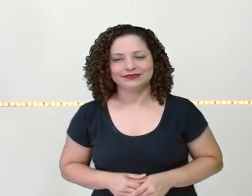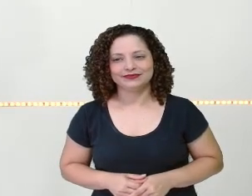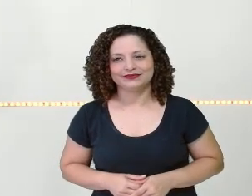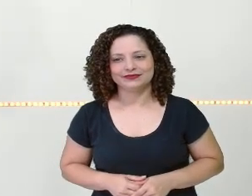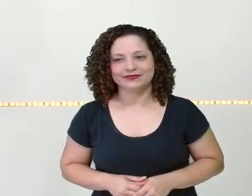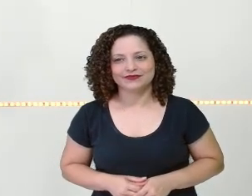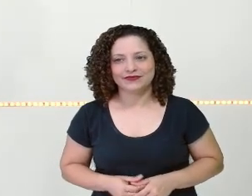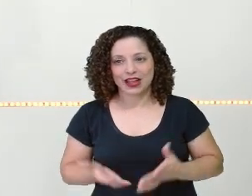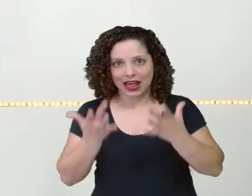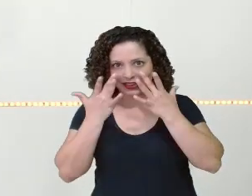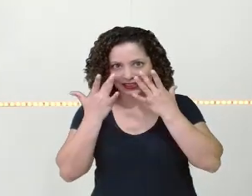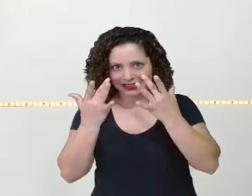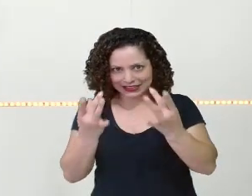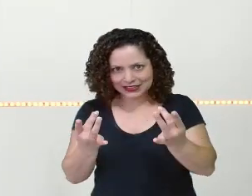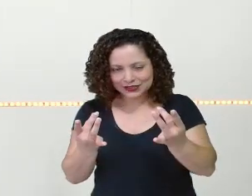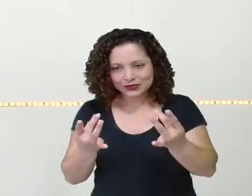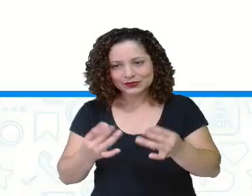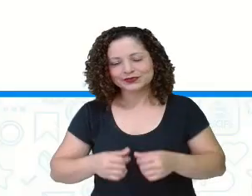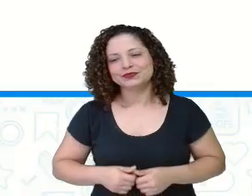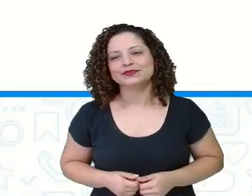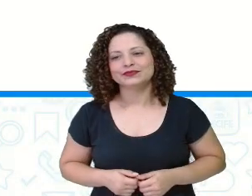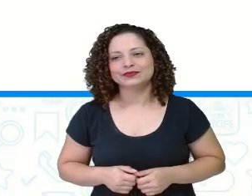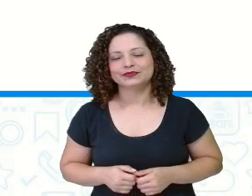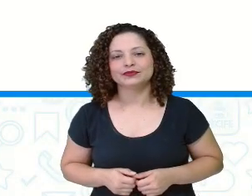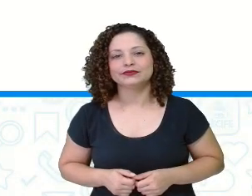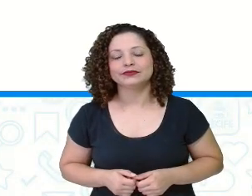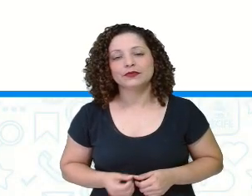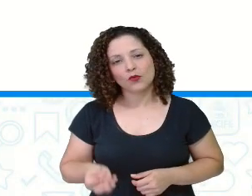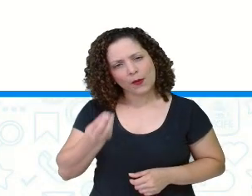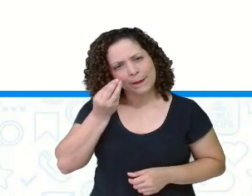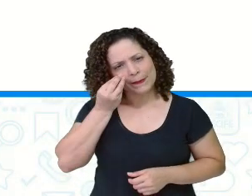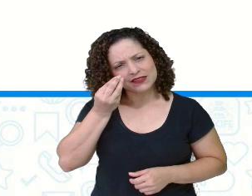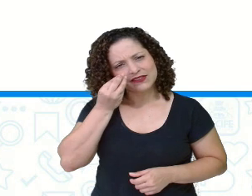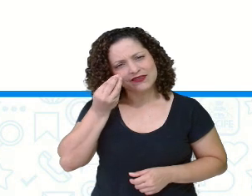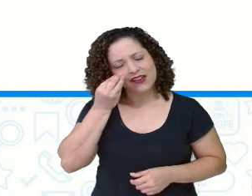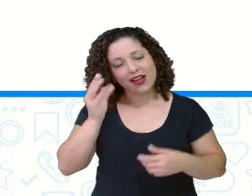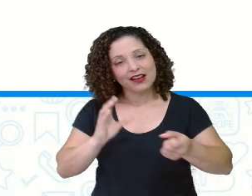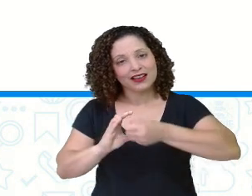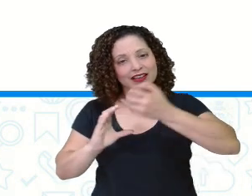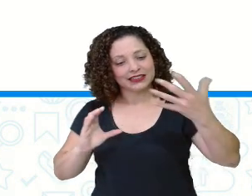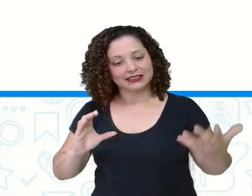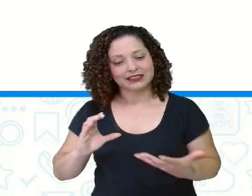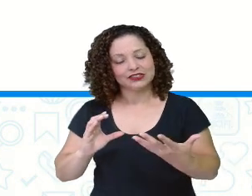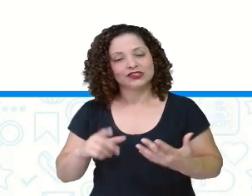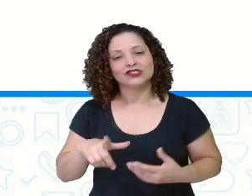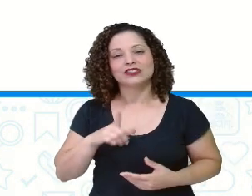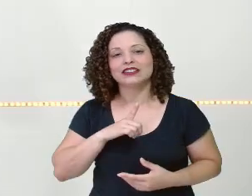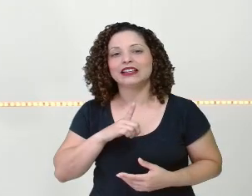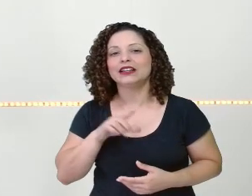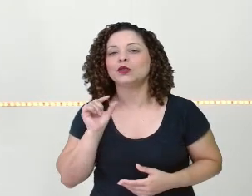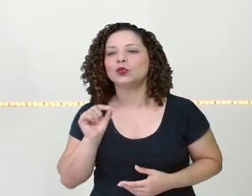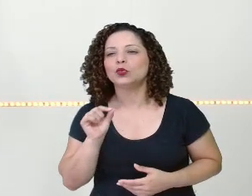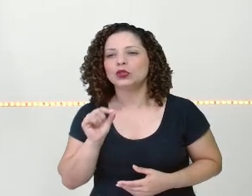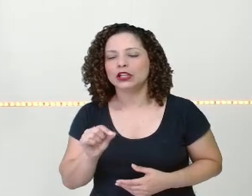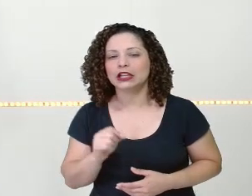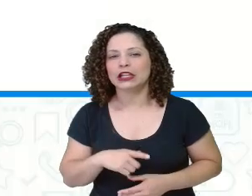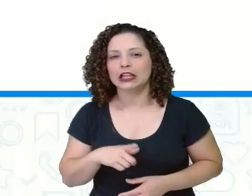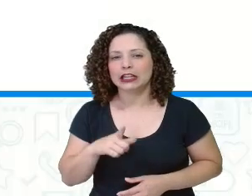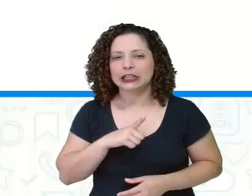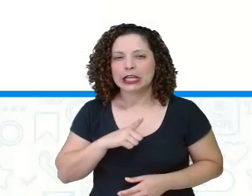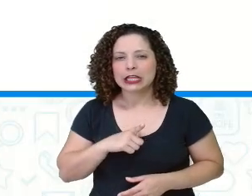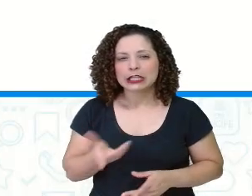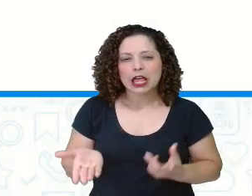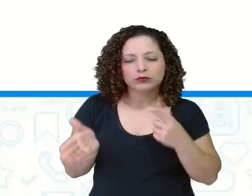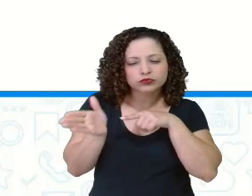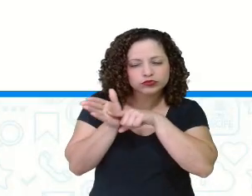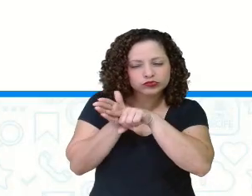fica aí ligadinho, tá? Para observar essas características, eu trouxe um detetive, tá? Porque a gente